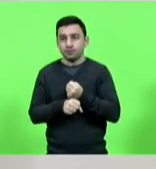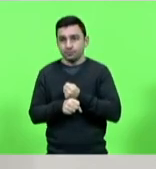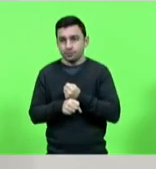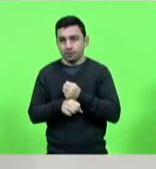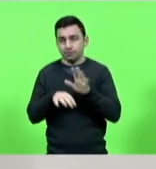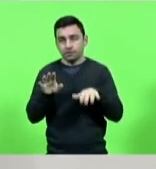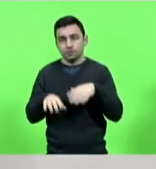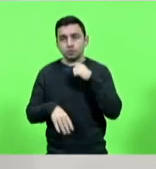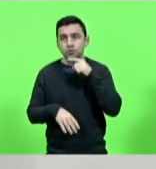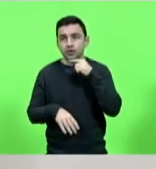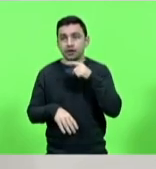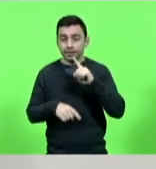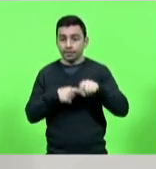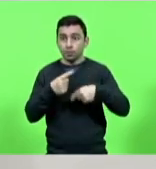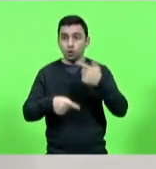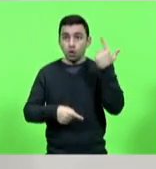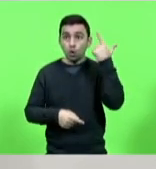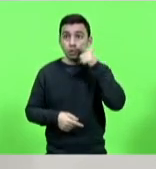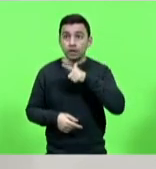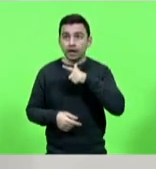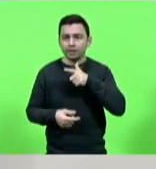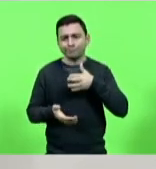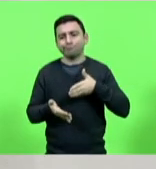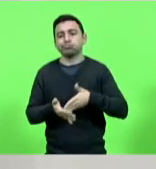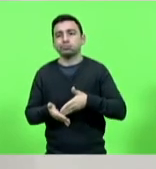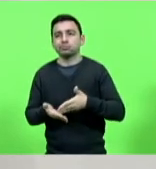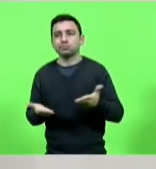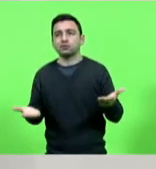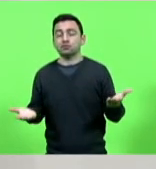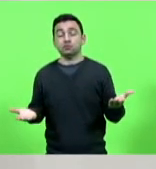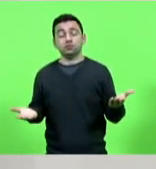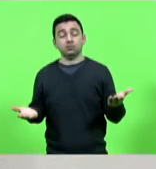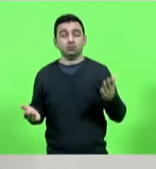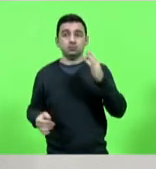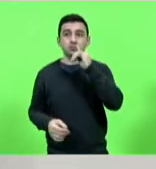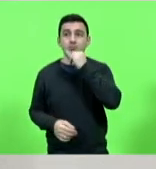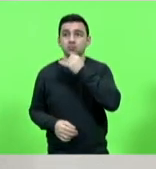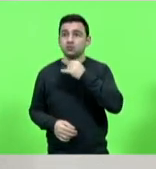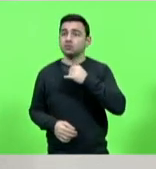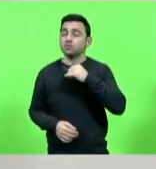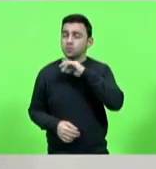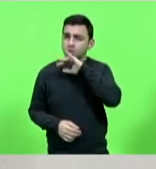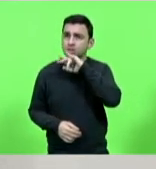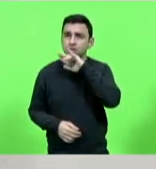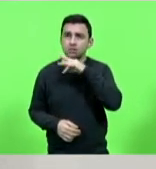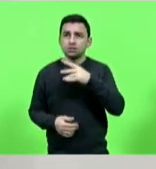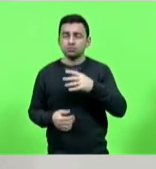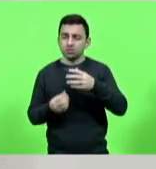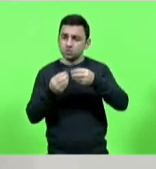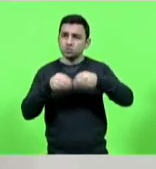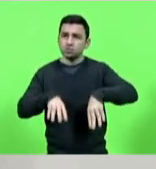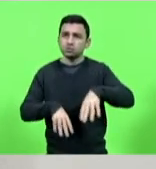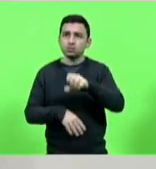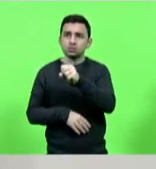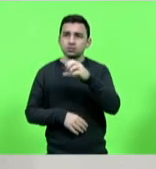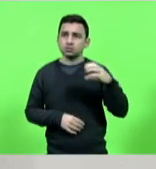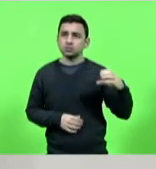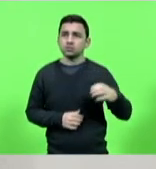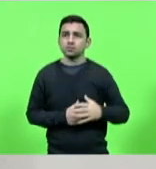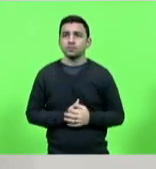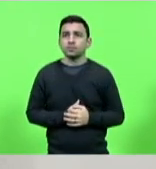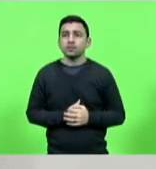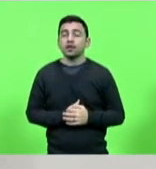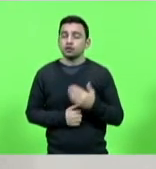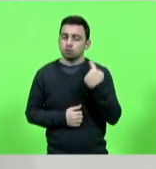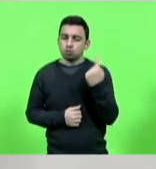quando consegue muitas vezes é interrompido, então lamentavelmente isso tem trazido prejuízos para Santa Catarina. Mas esperamos